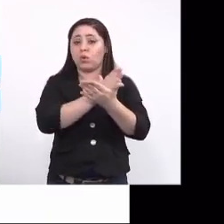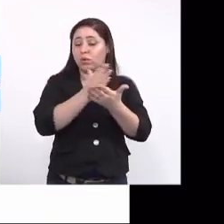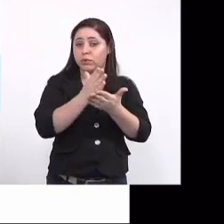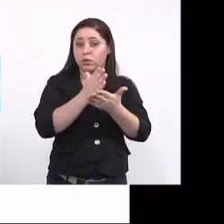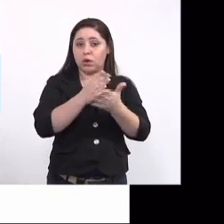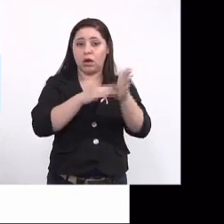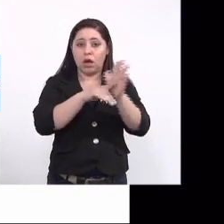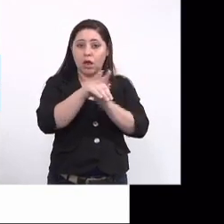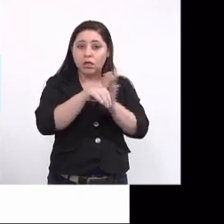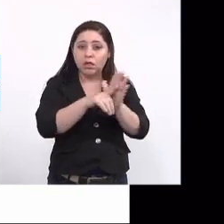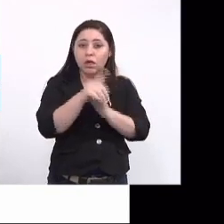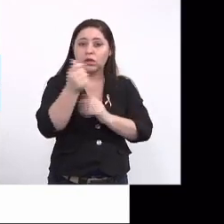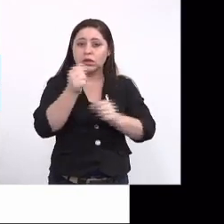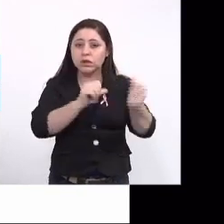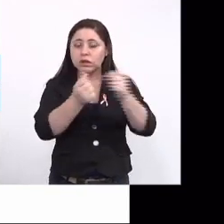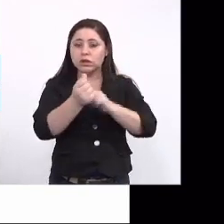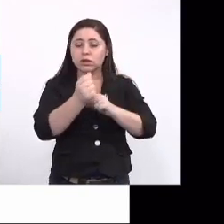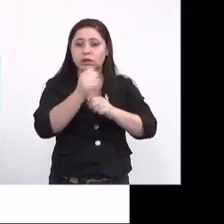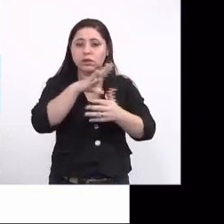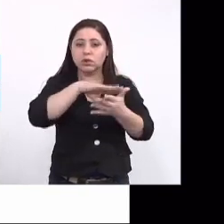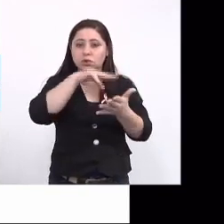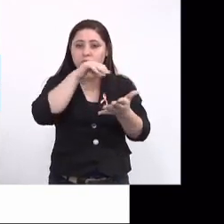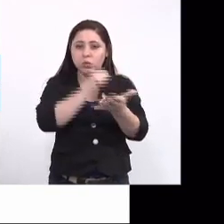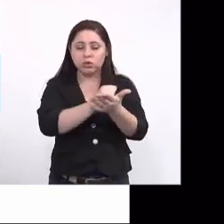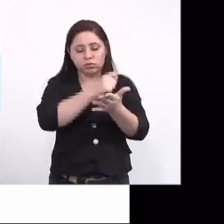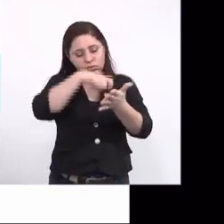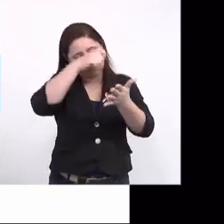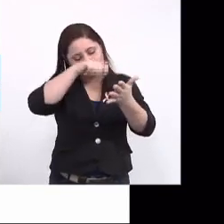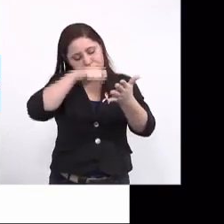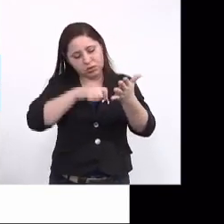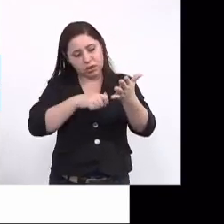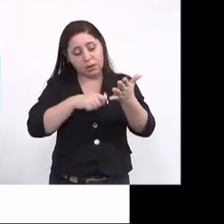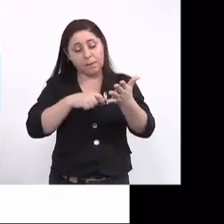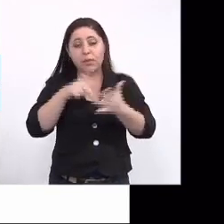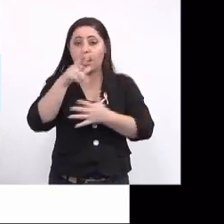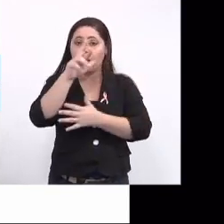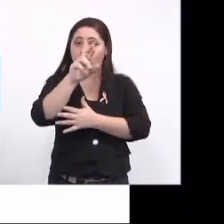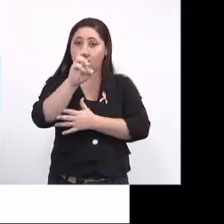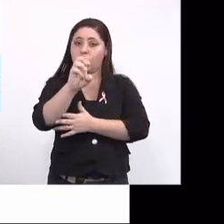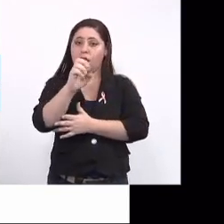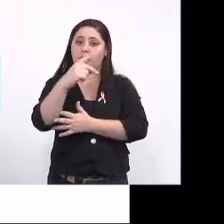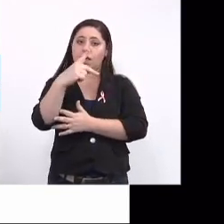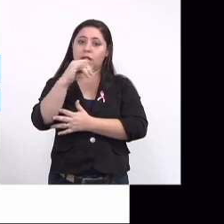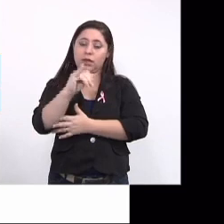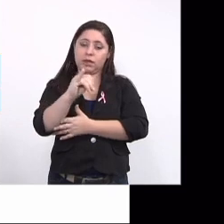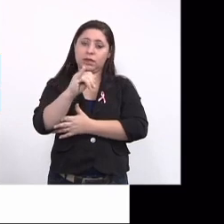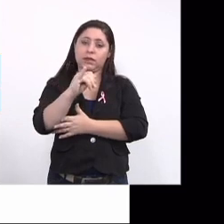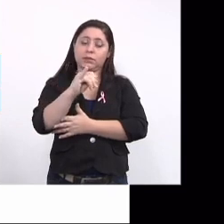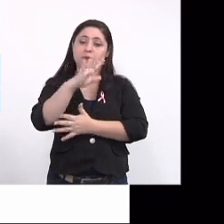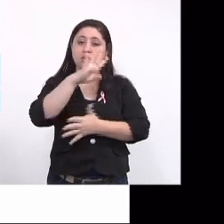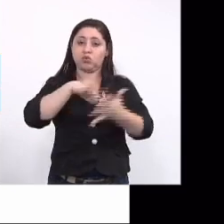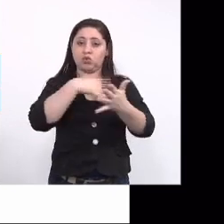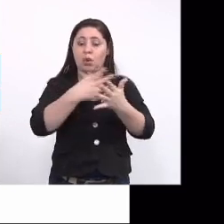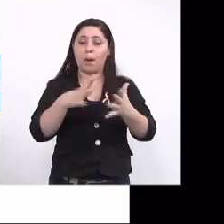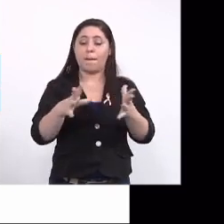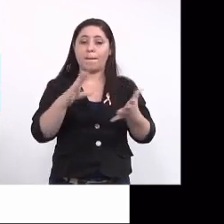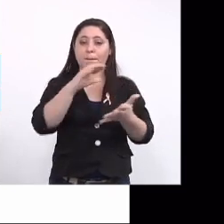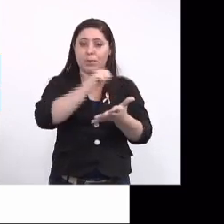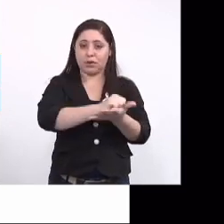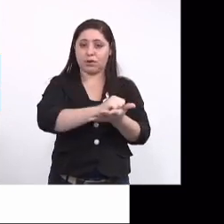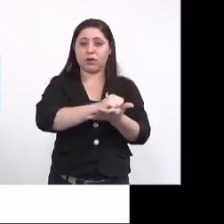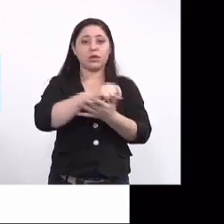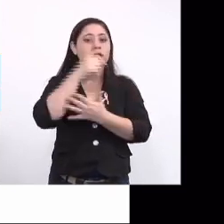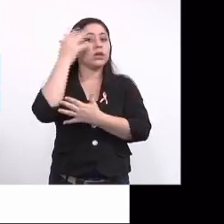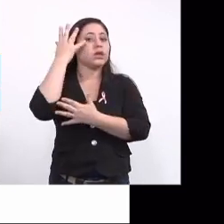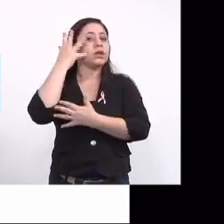preliminar de dados, a gente pegou as notificações do RESP, que é o repositório de dados para crianças quando uma linha